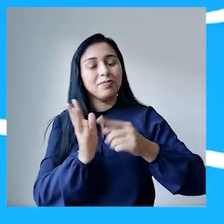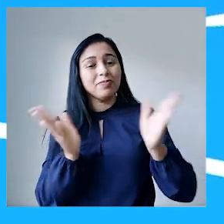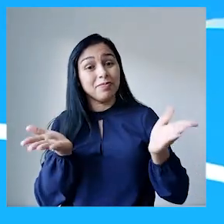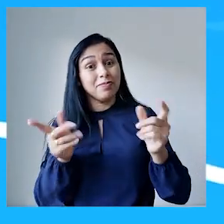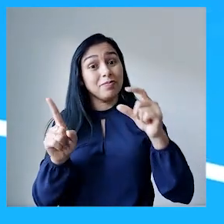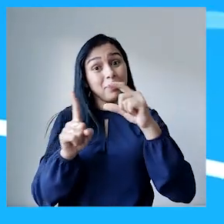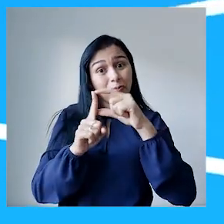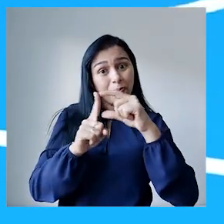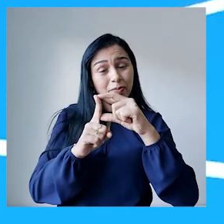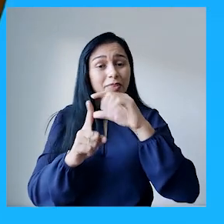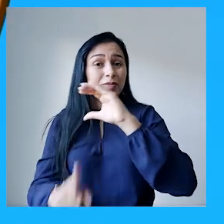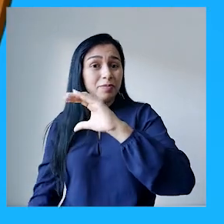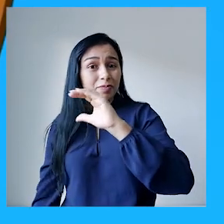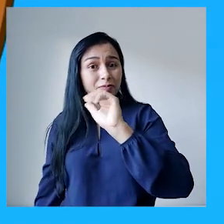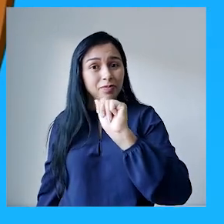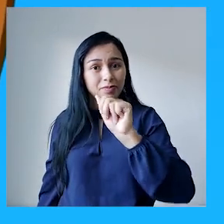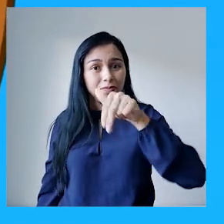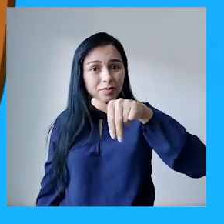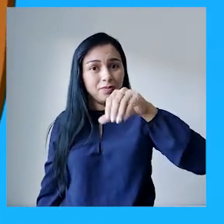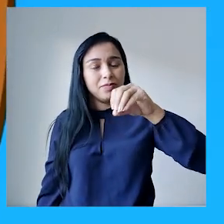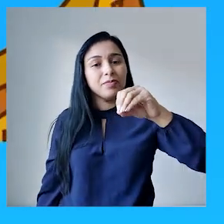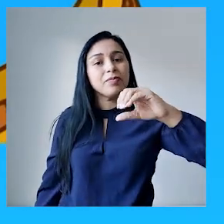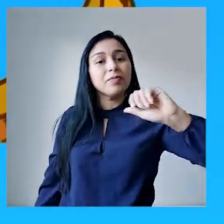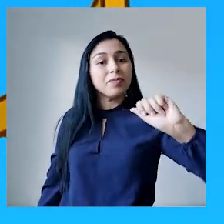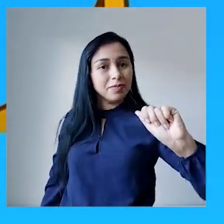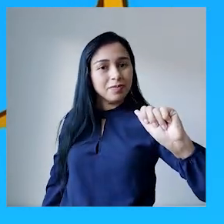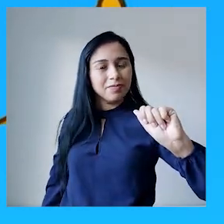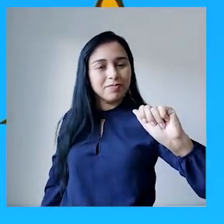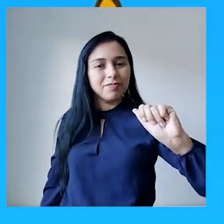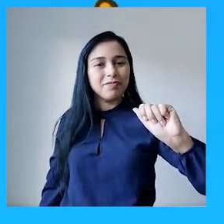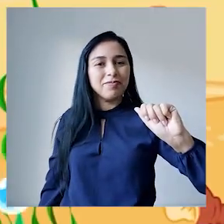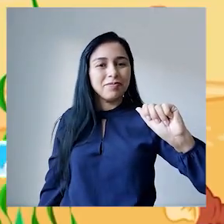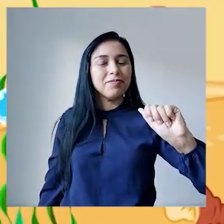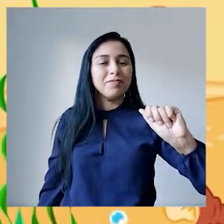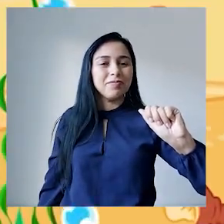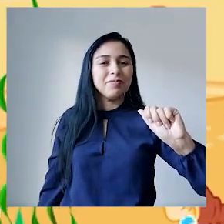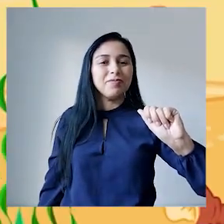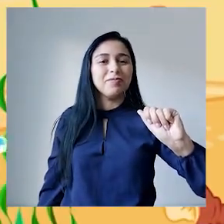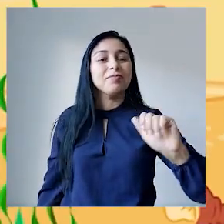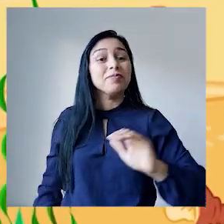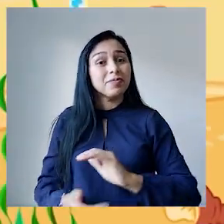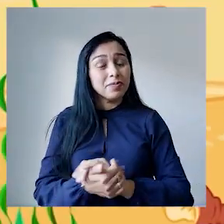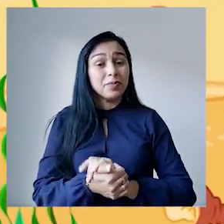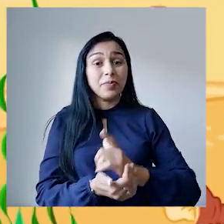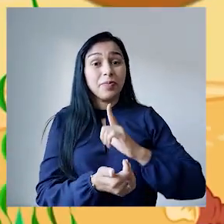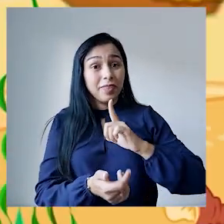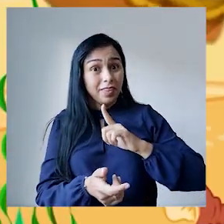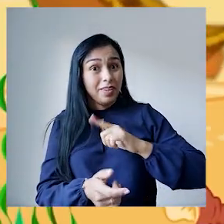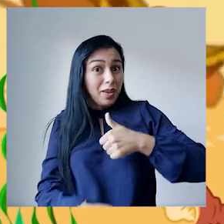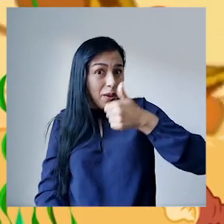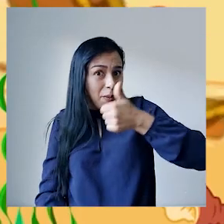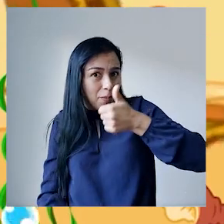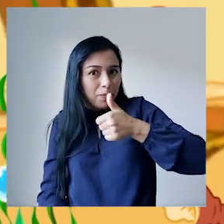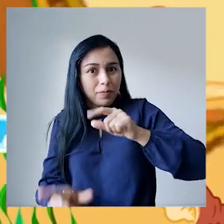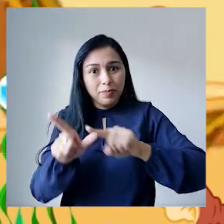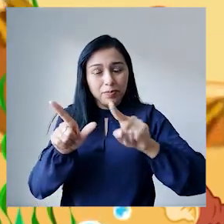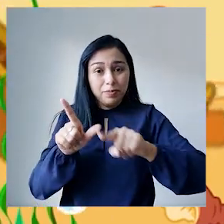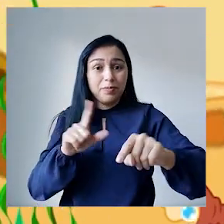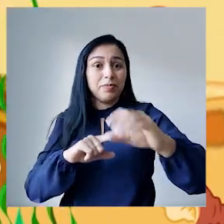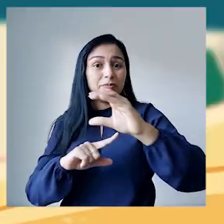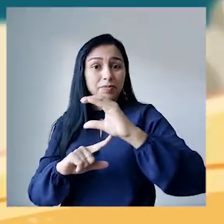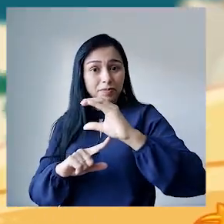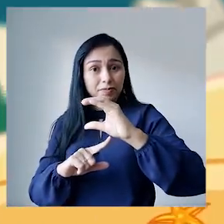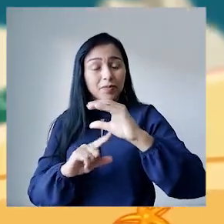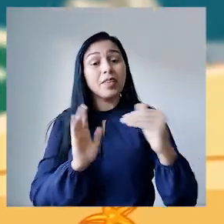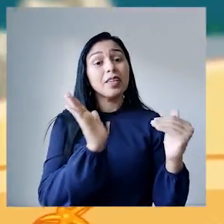Temos a palavra K, nó, A. Isso mesmo. K, nó, A. a letrinha inicial C